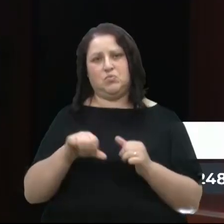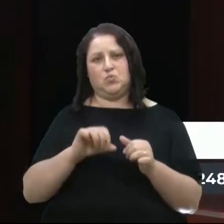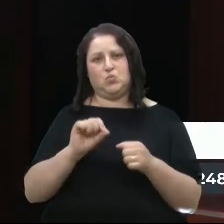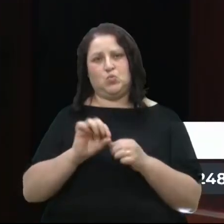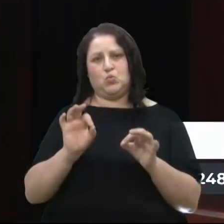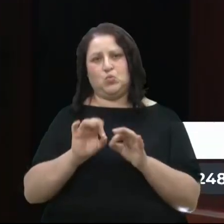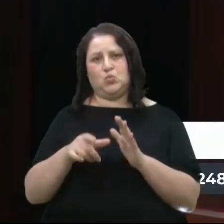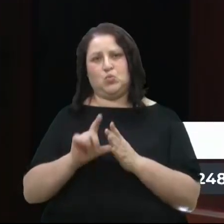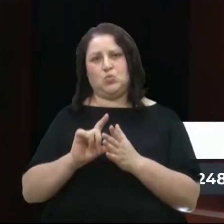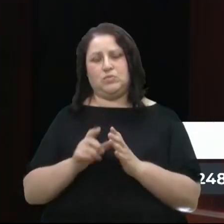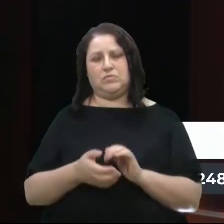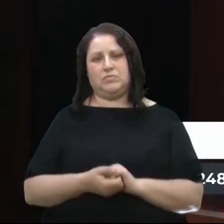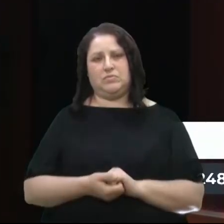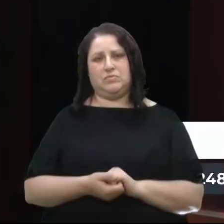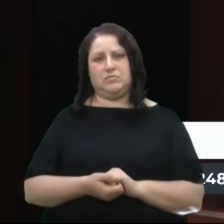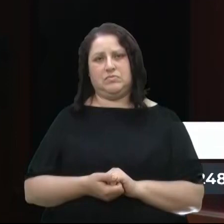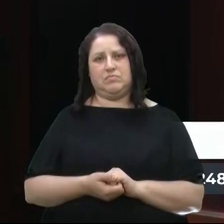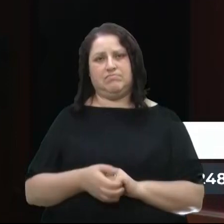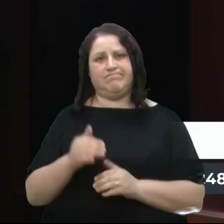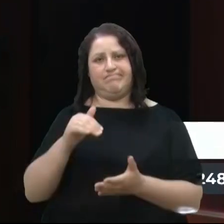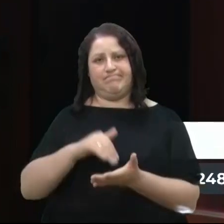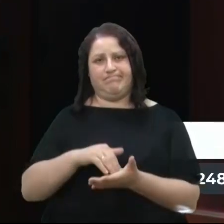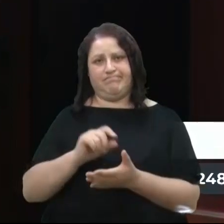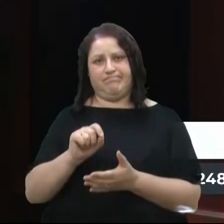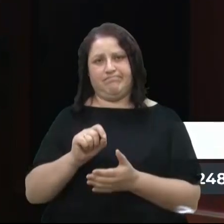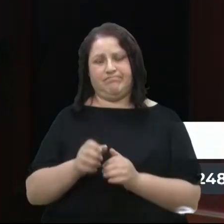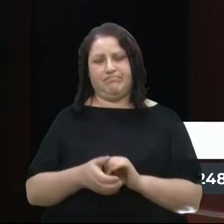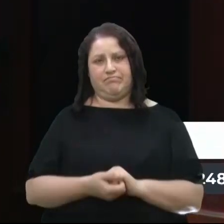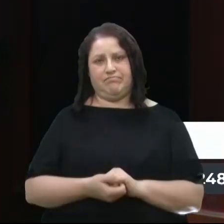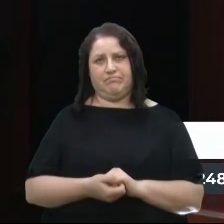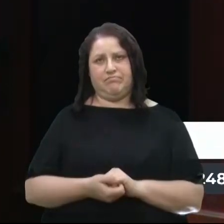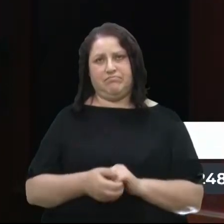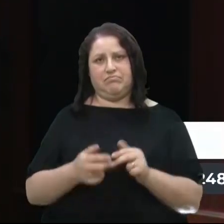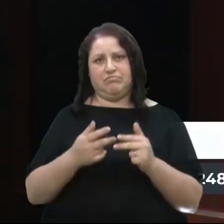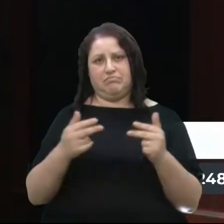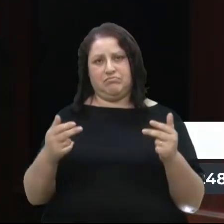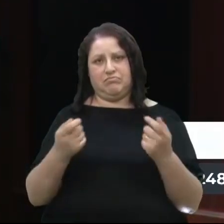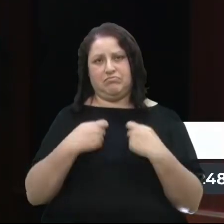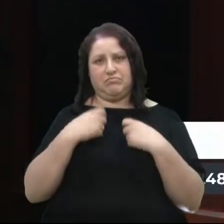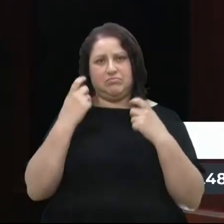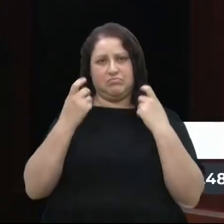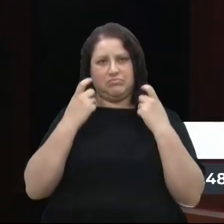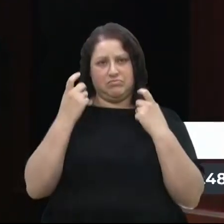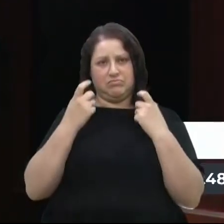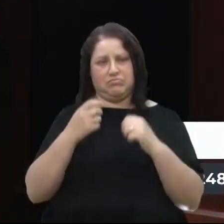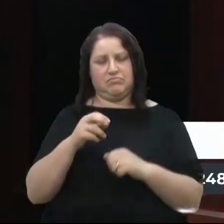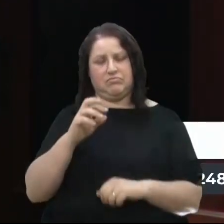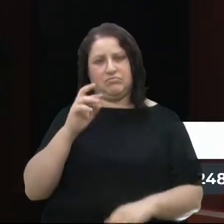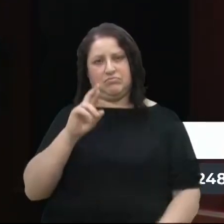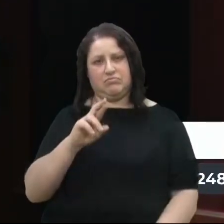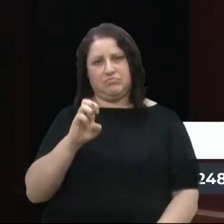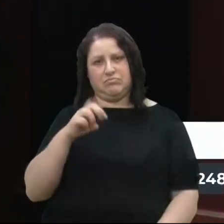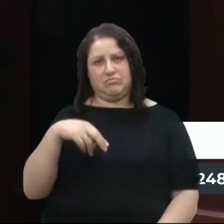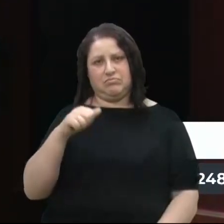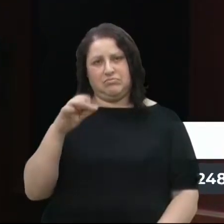realizado antes. E, por fim, algo que me preocupa muito, vereador Renato.